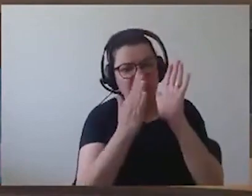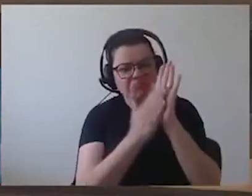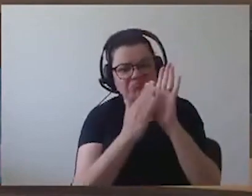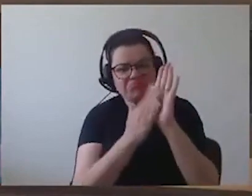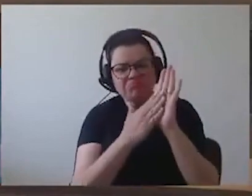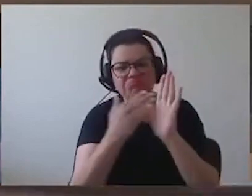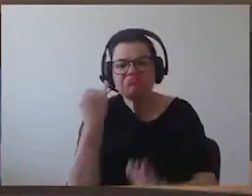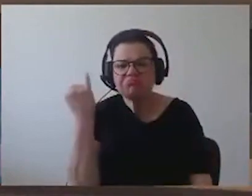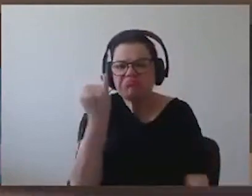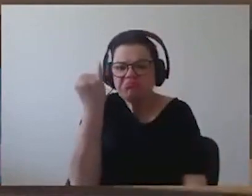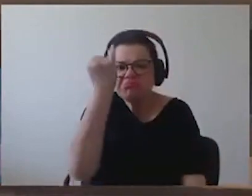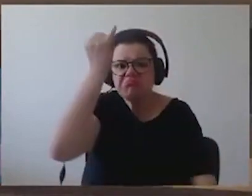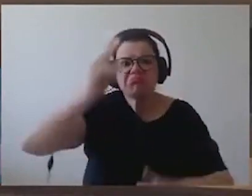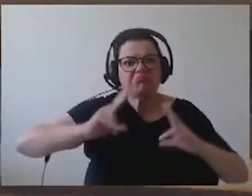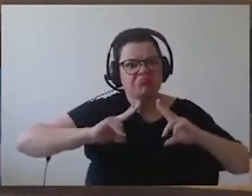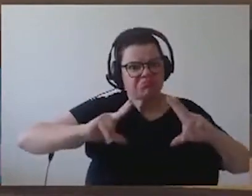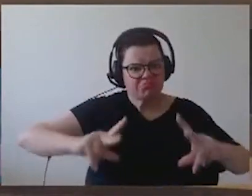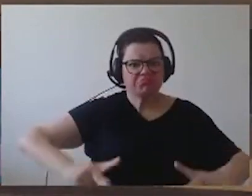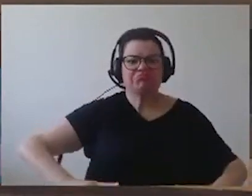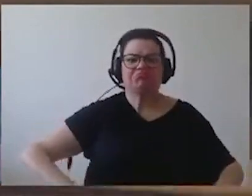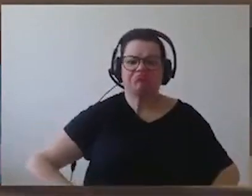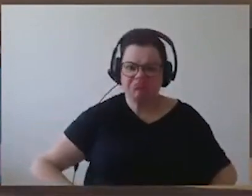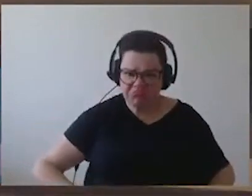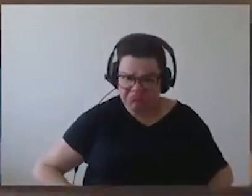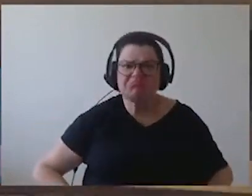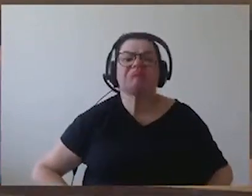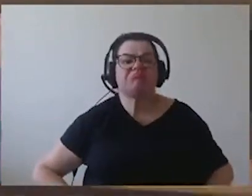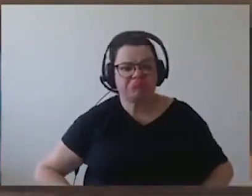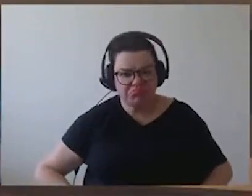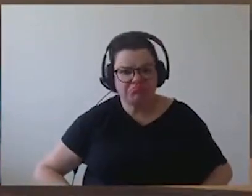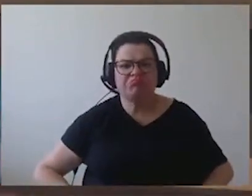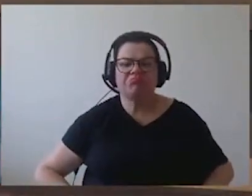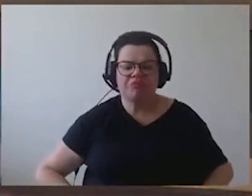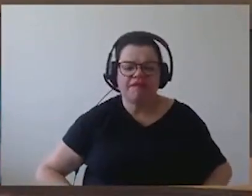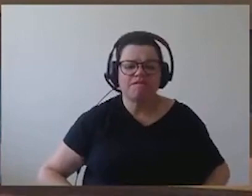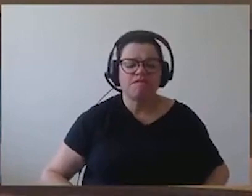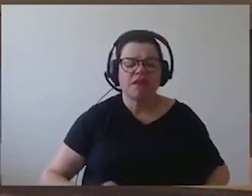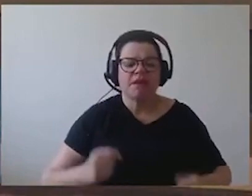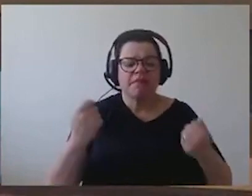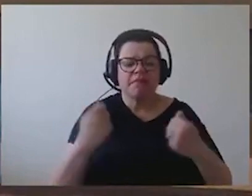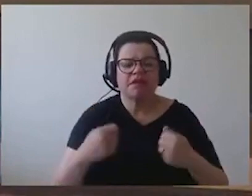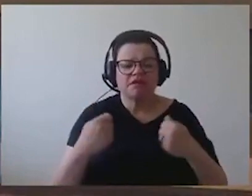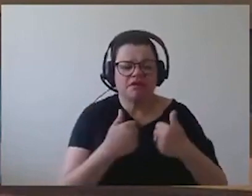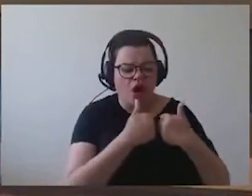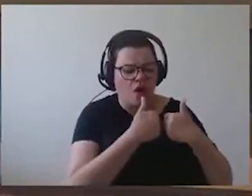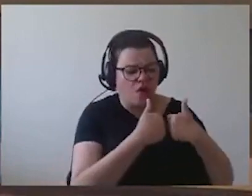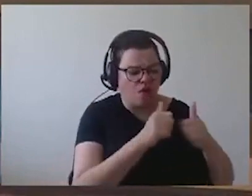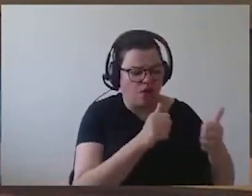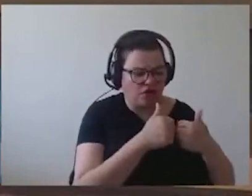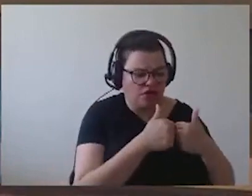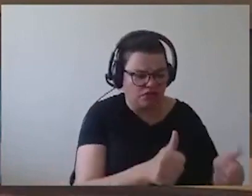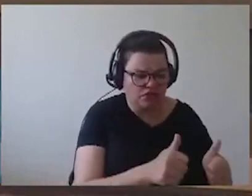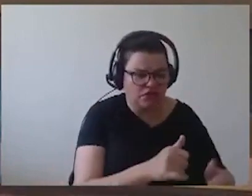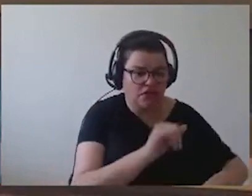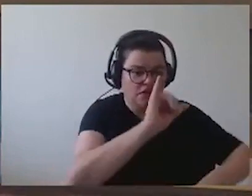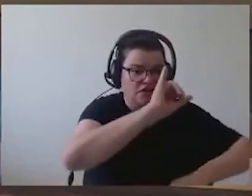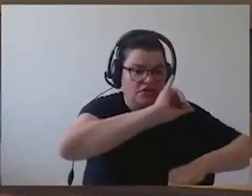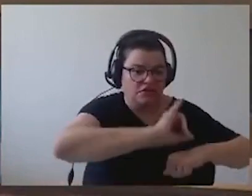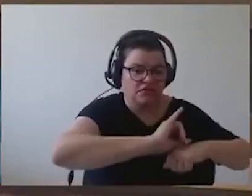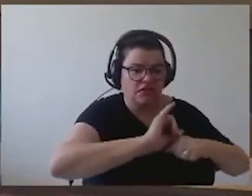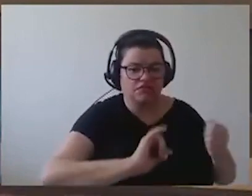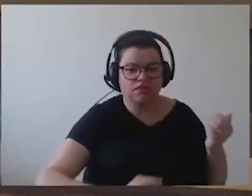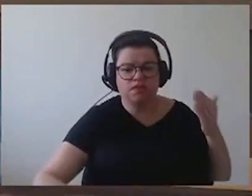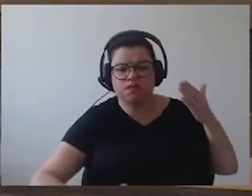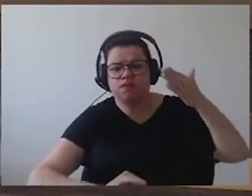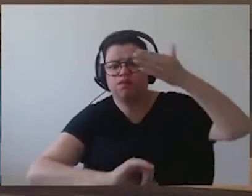importante tem a sua linha de ônibus que leva as pessoas do aeroporto até o